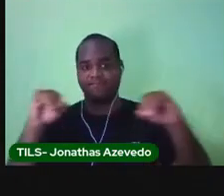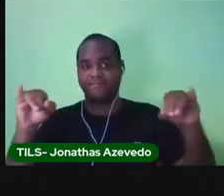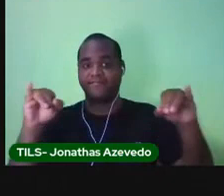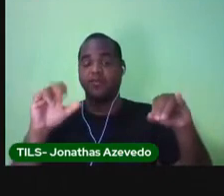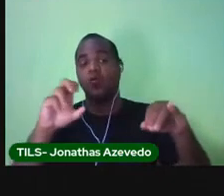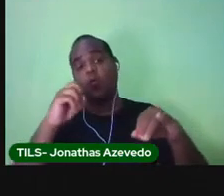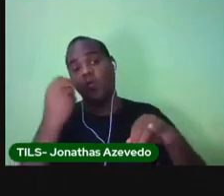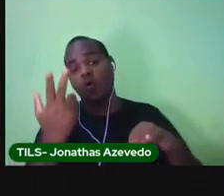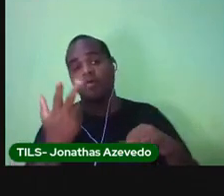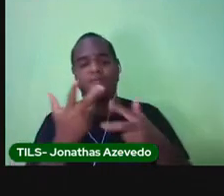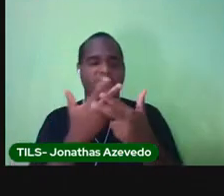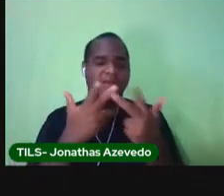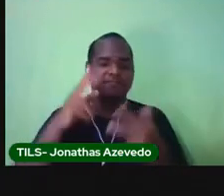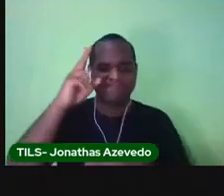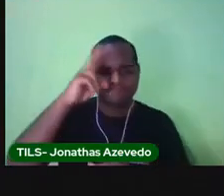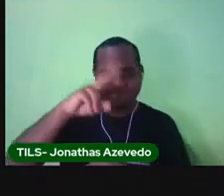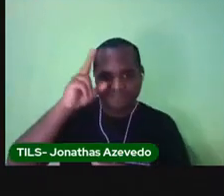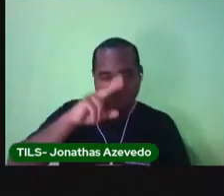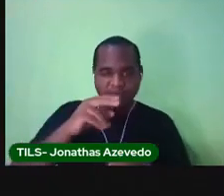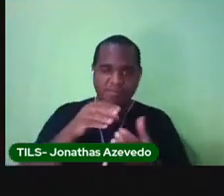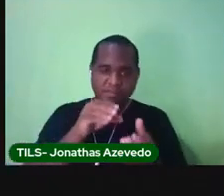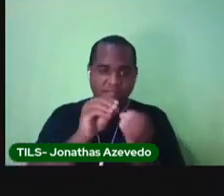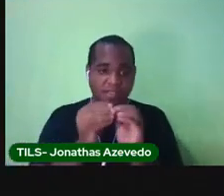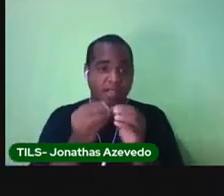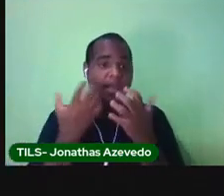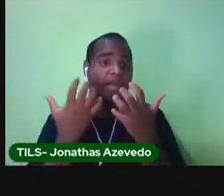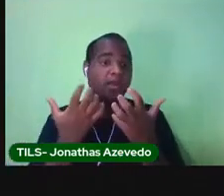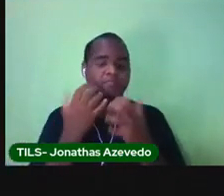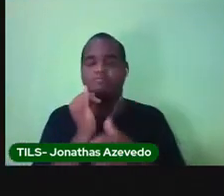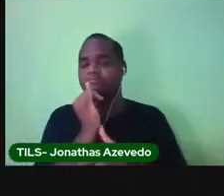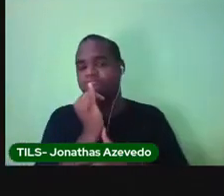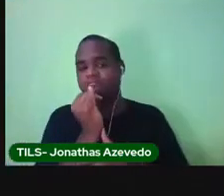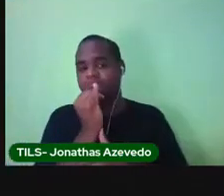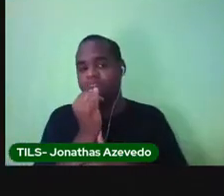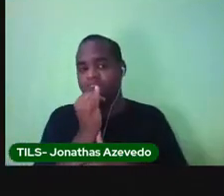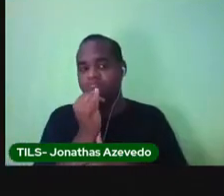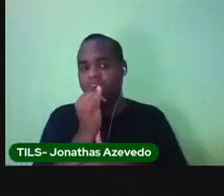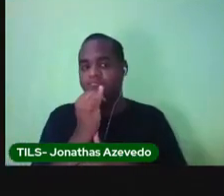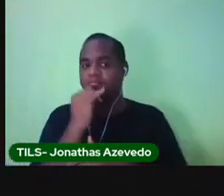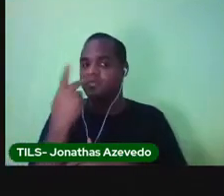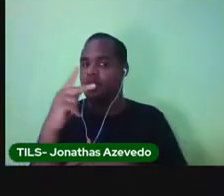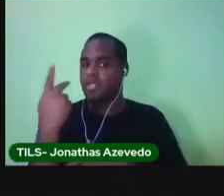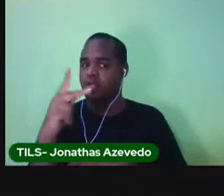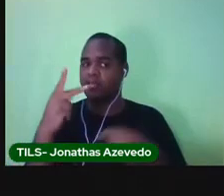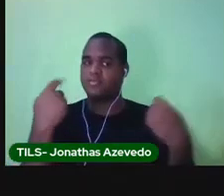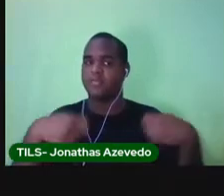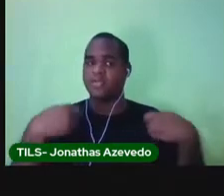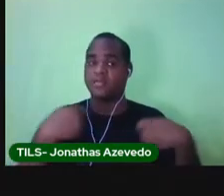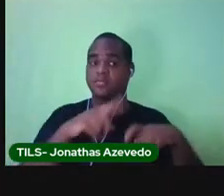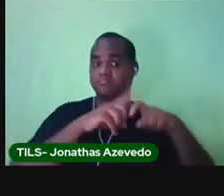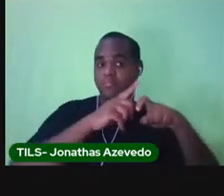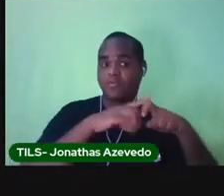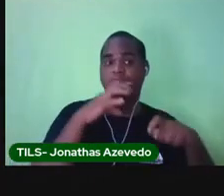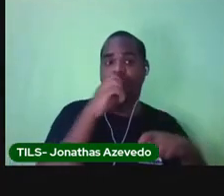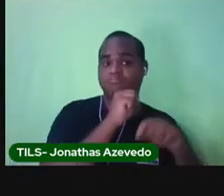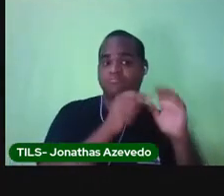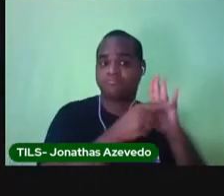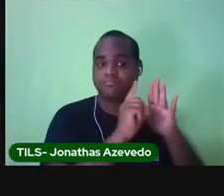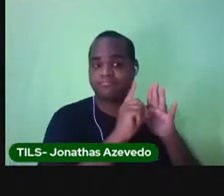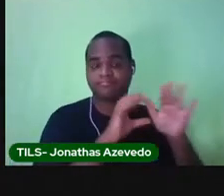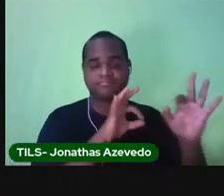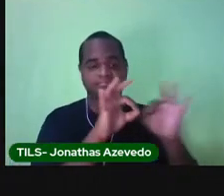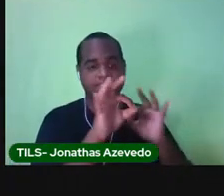ou fazer um lembrete. Um exemplo. A mamãe tem que ir ao médico bem cedo. Ela faz um